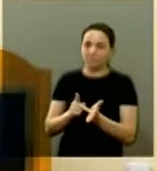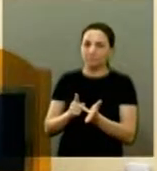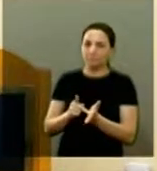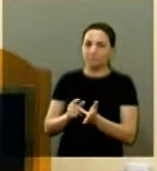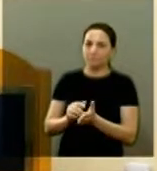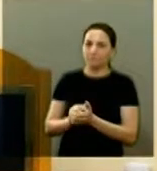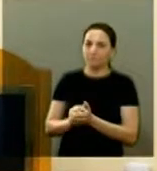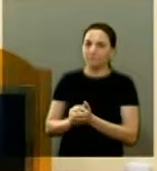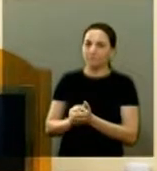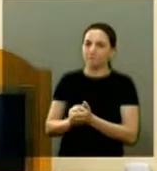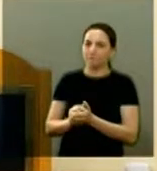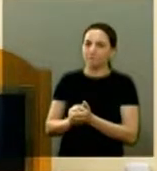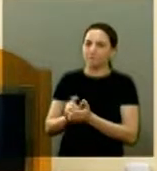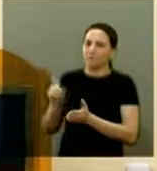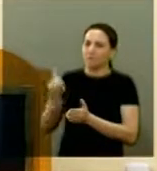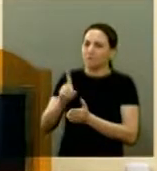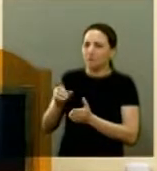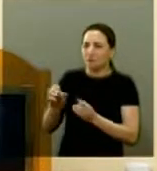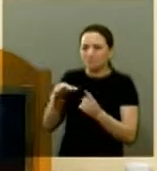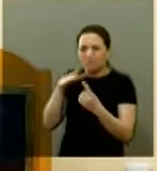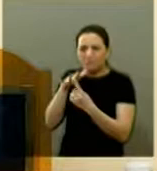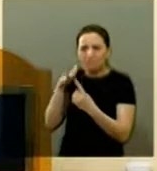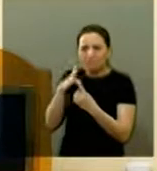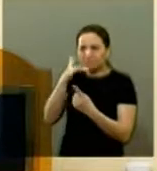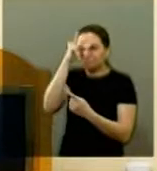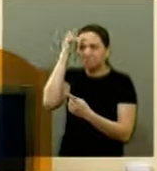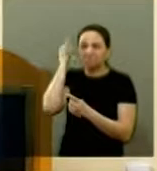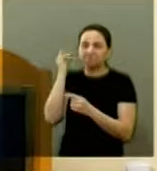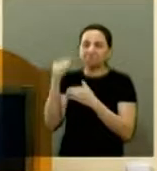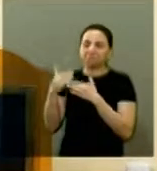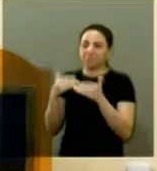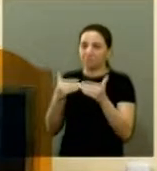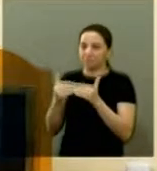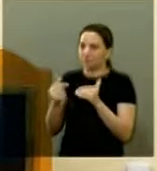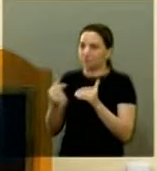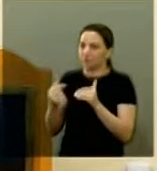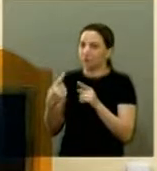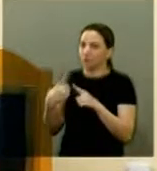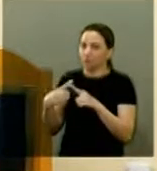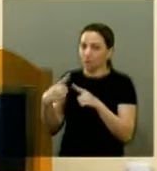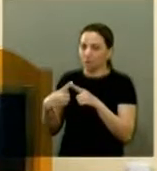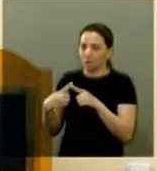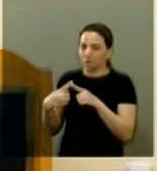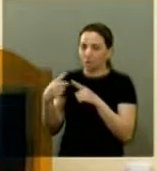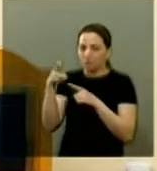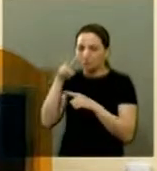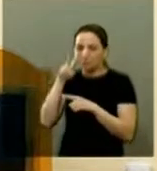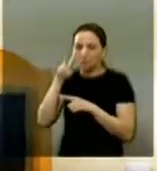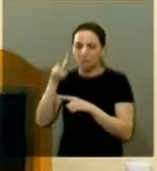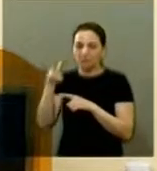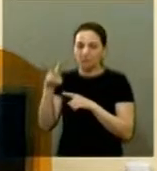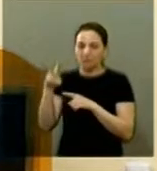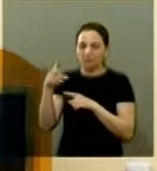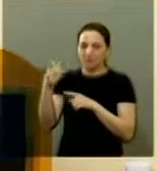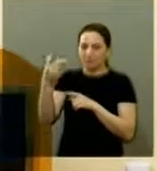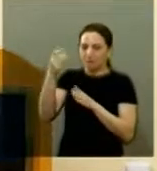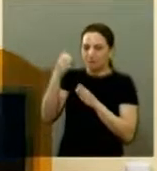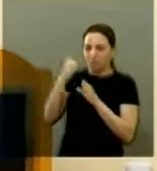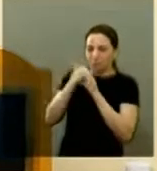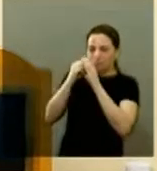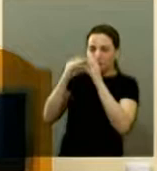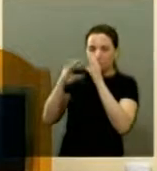Não te deixeis influenciar por ninguém, pois não olhais a aparência das pessoas.